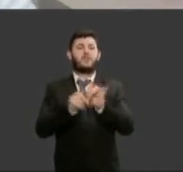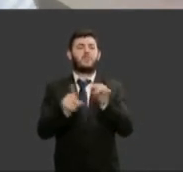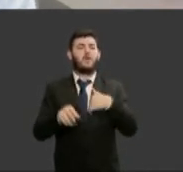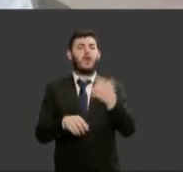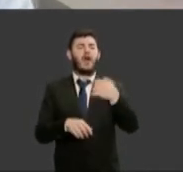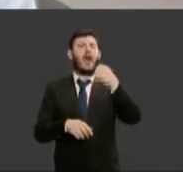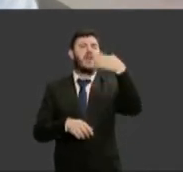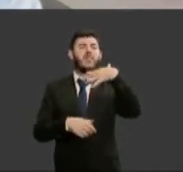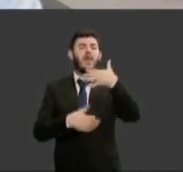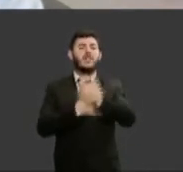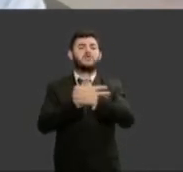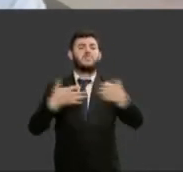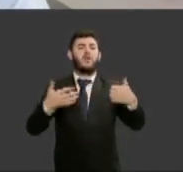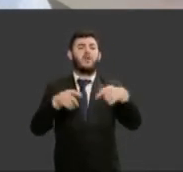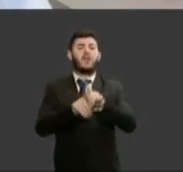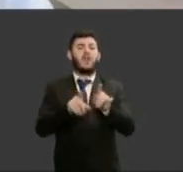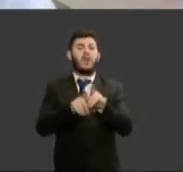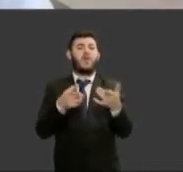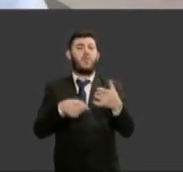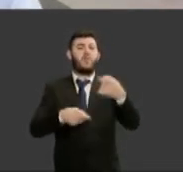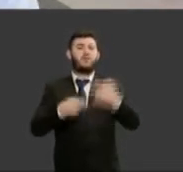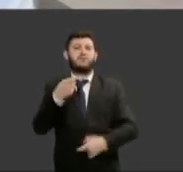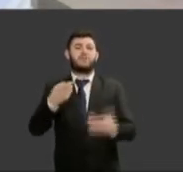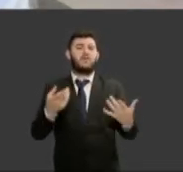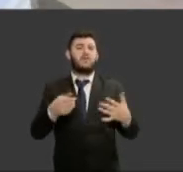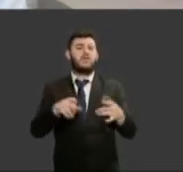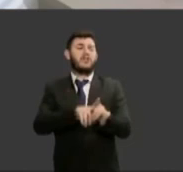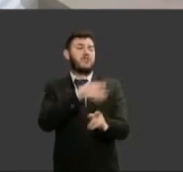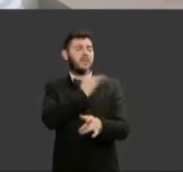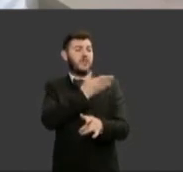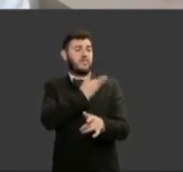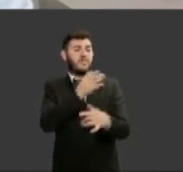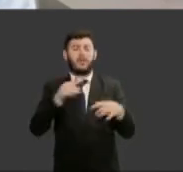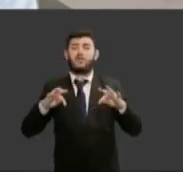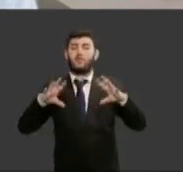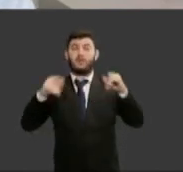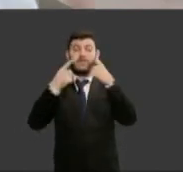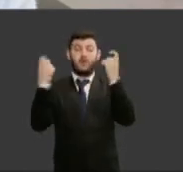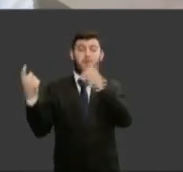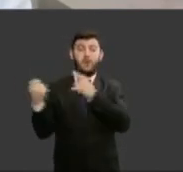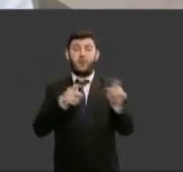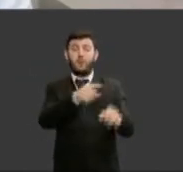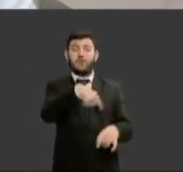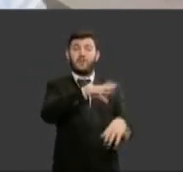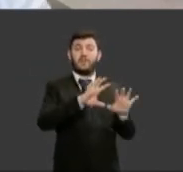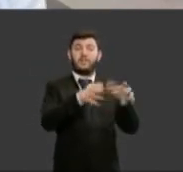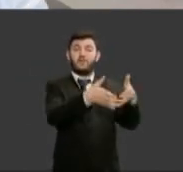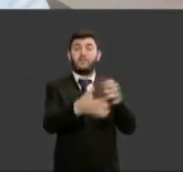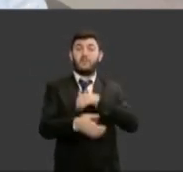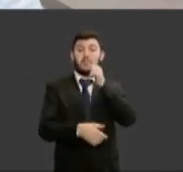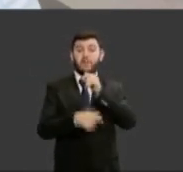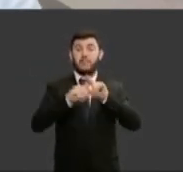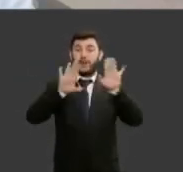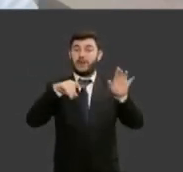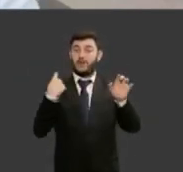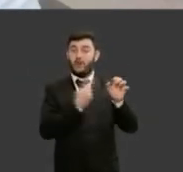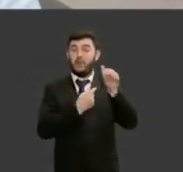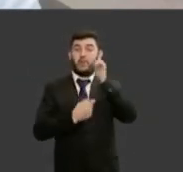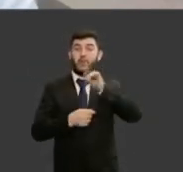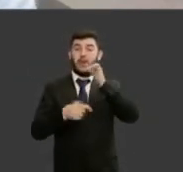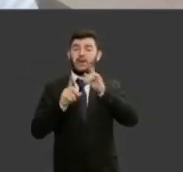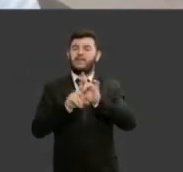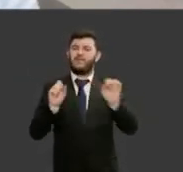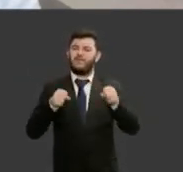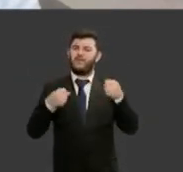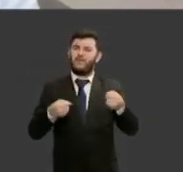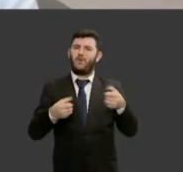todos esses temas que vem atingir as mulheres devem por nós mulheres sermos solidárias e nos empenharmos para que a